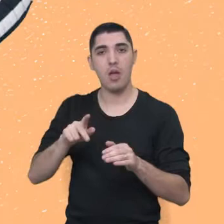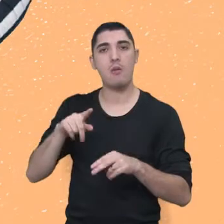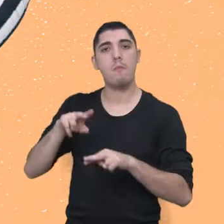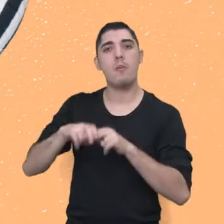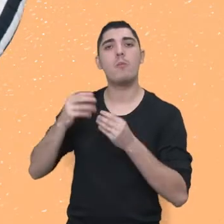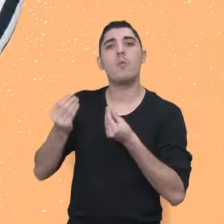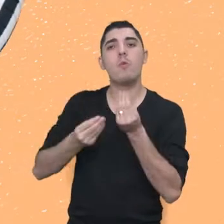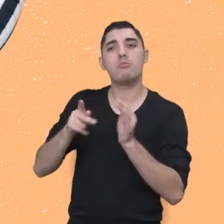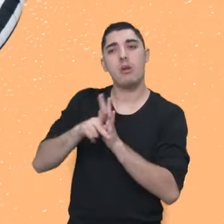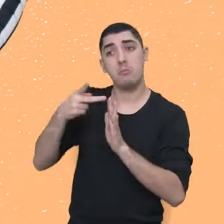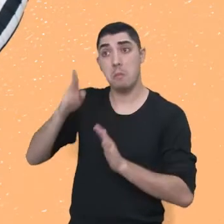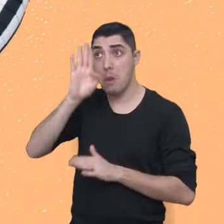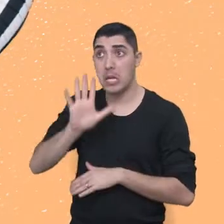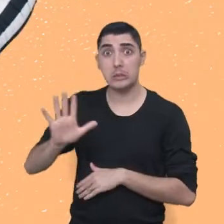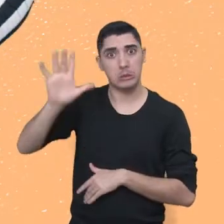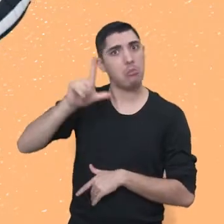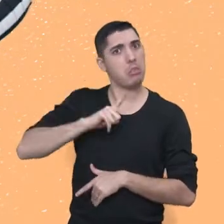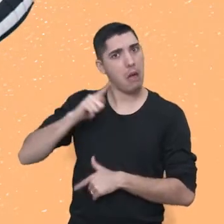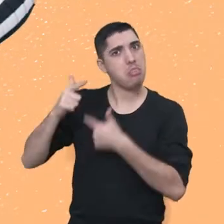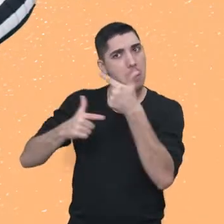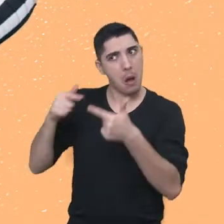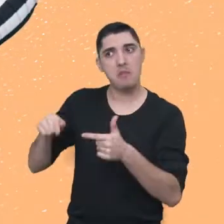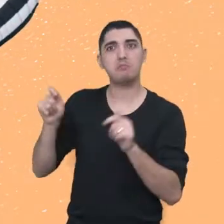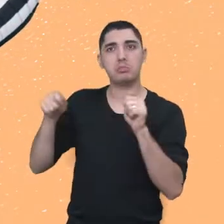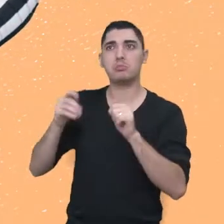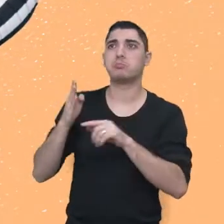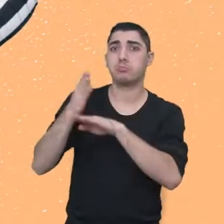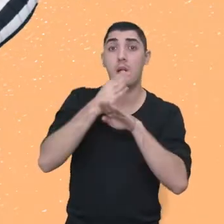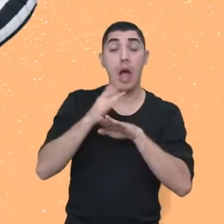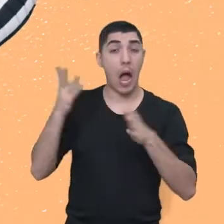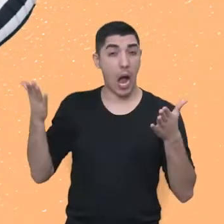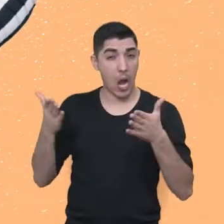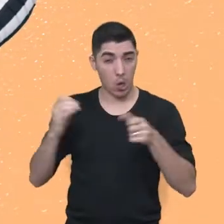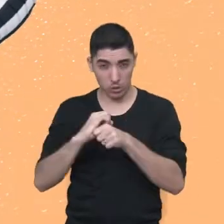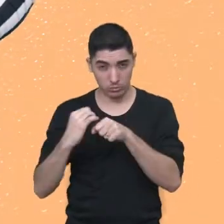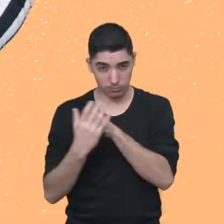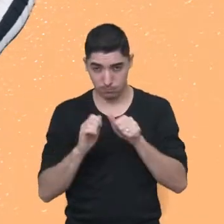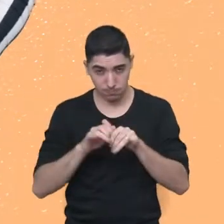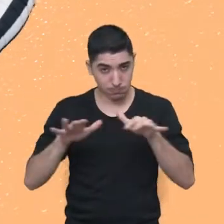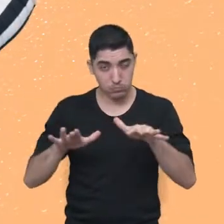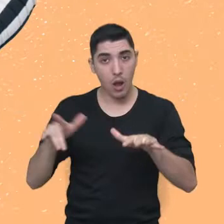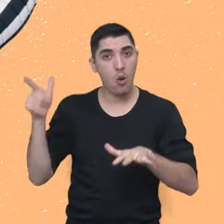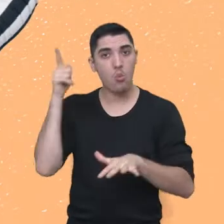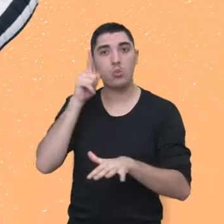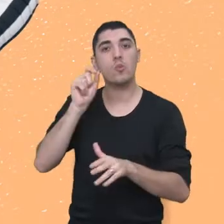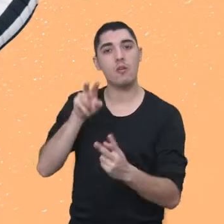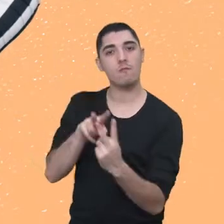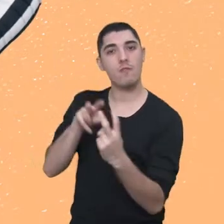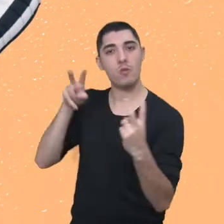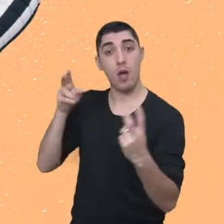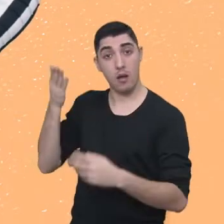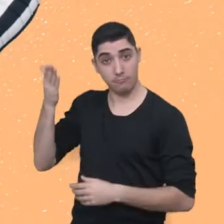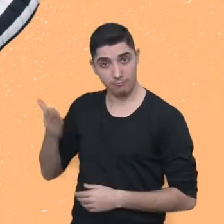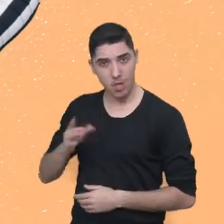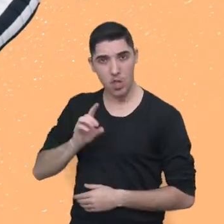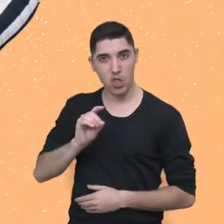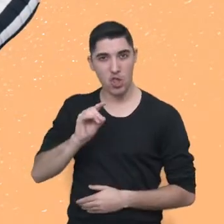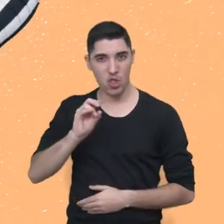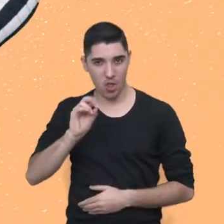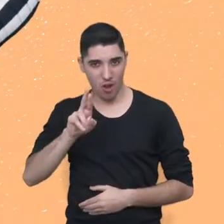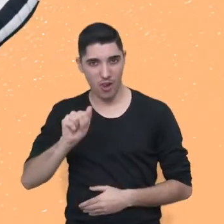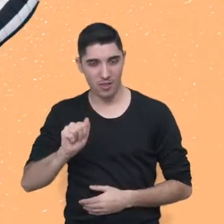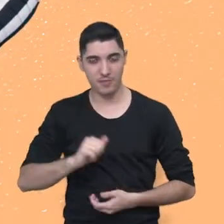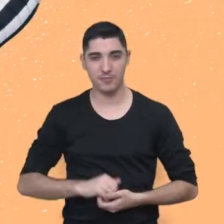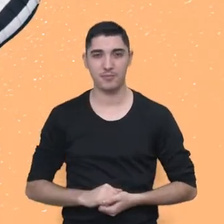luto em qualquer parte do Brasil. Um trabalho importante que, durante a pandemia, passou a atender de forma virtual. Com a palavra,